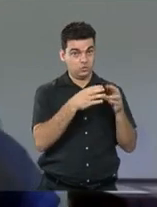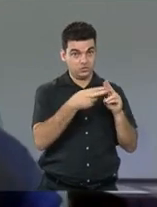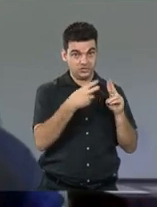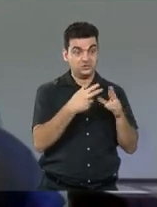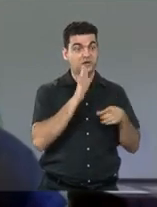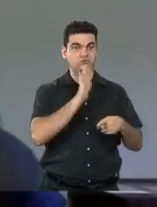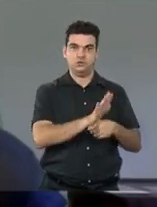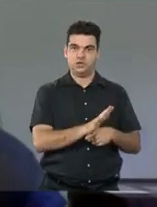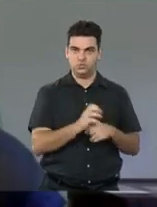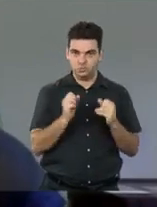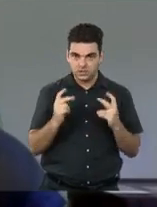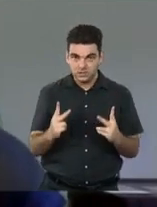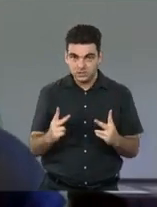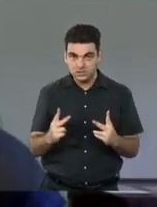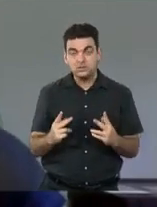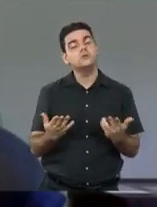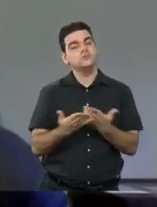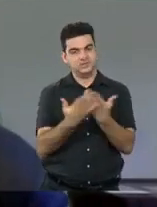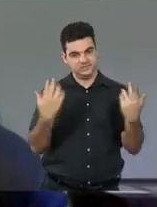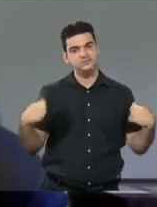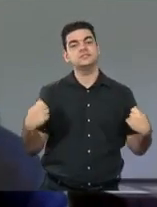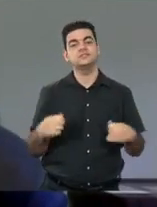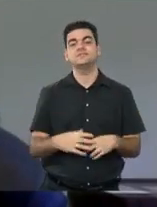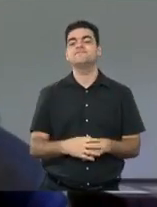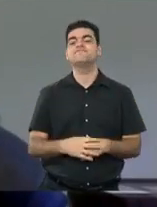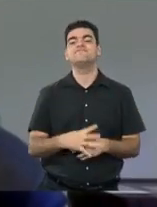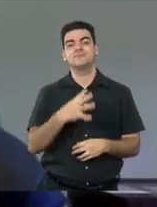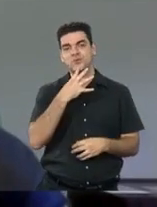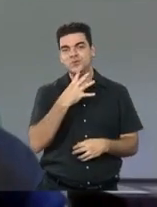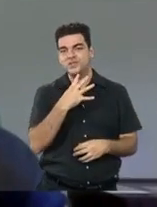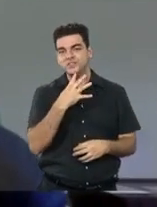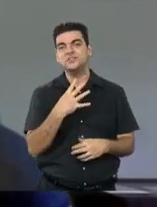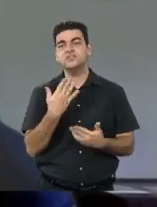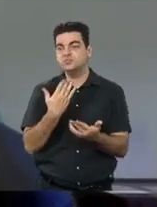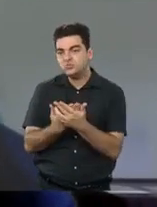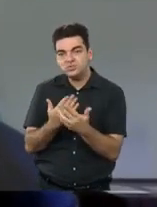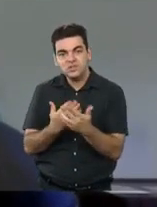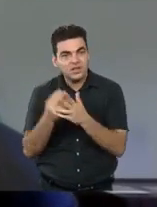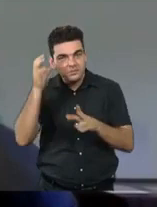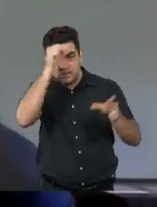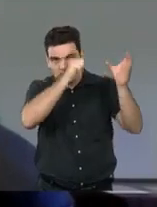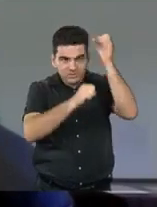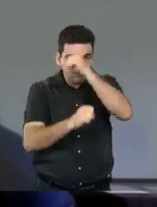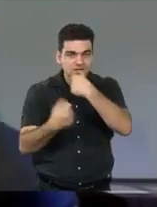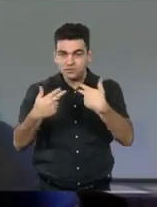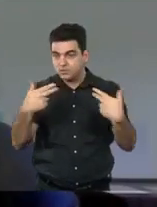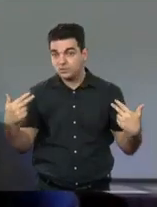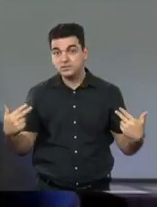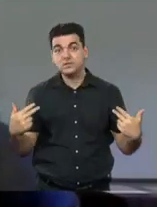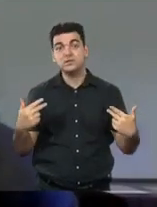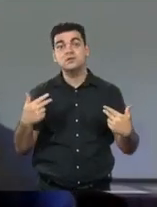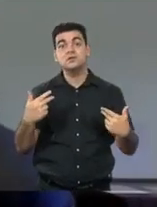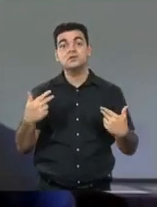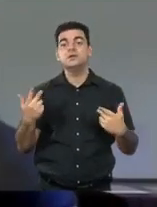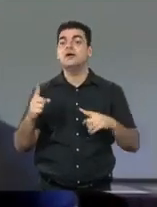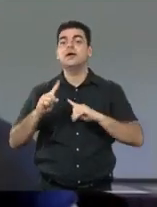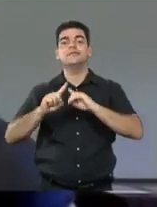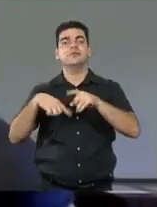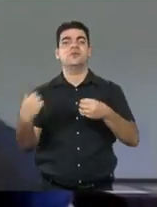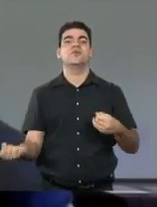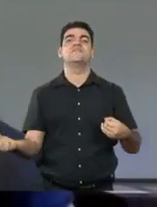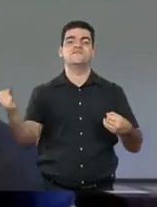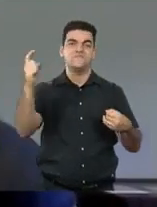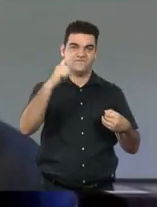que as comunidades têm. Conhecer um pouquinho. Você vai, adquire conhecimento, estuda